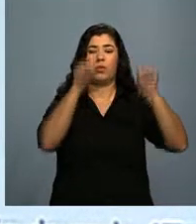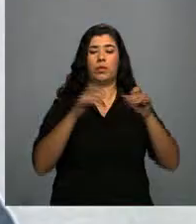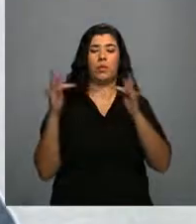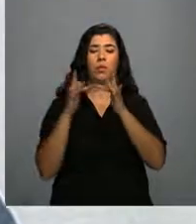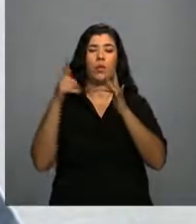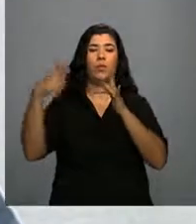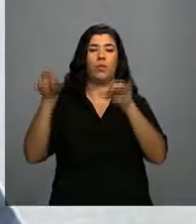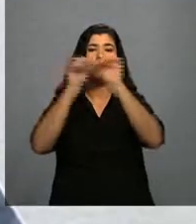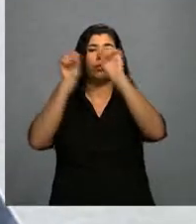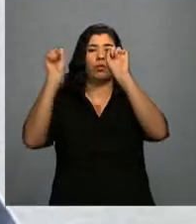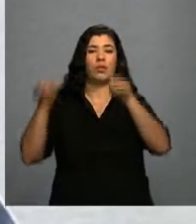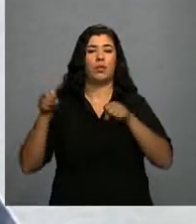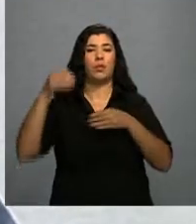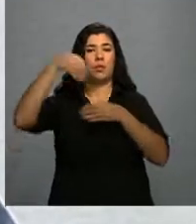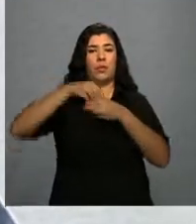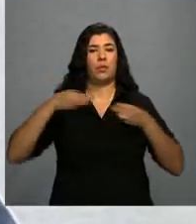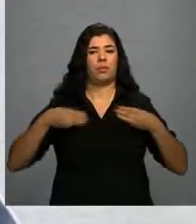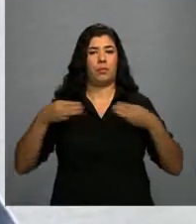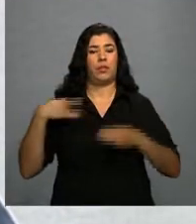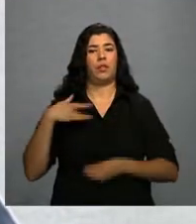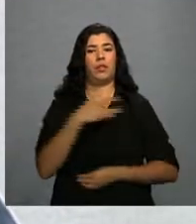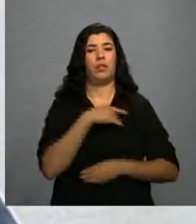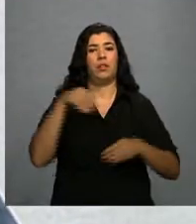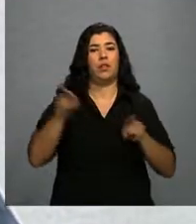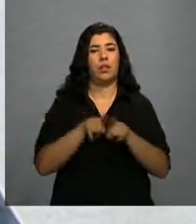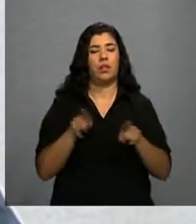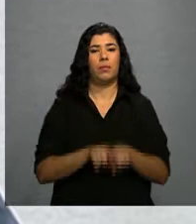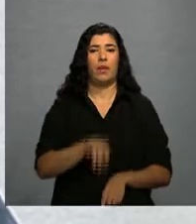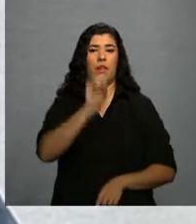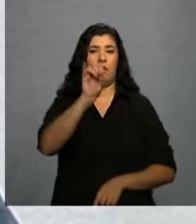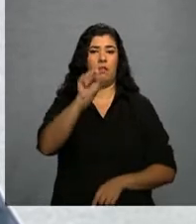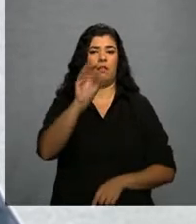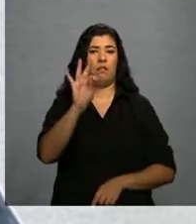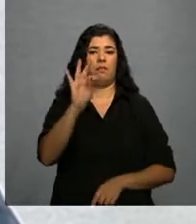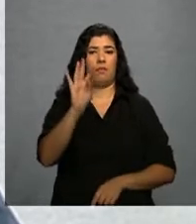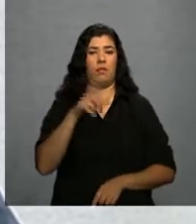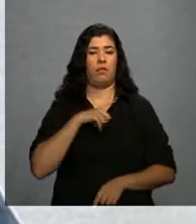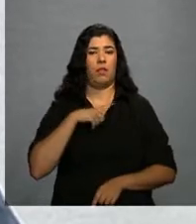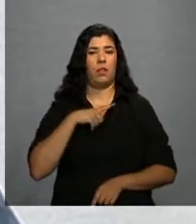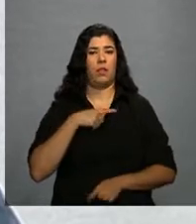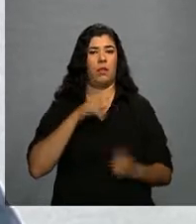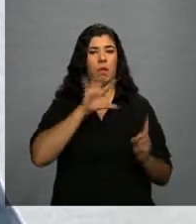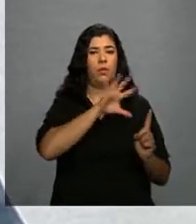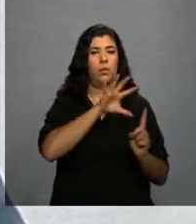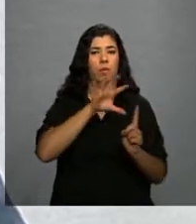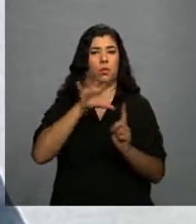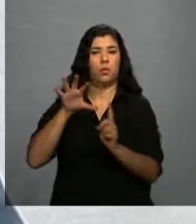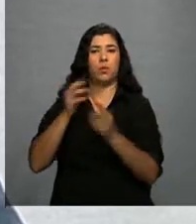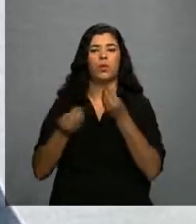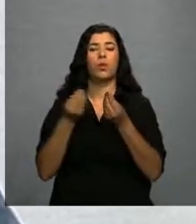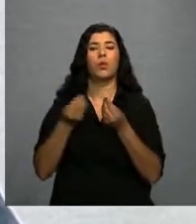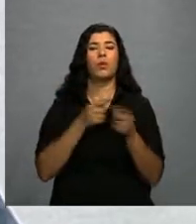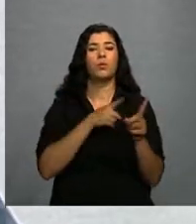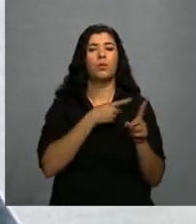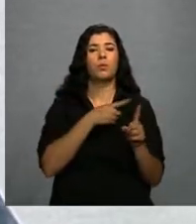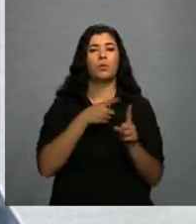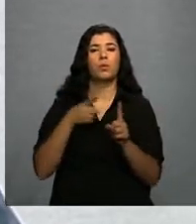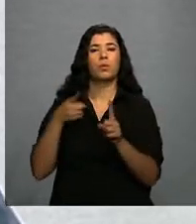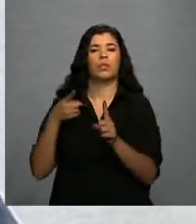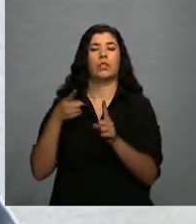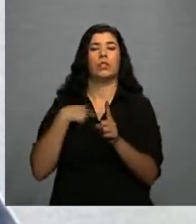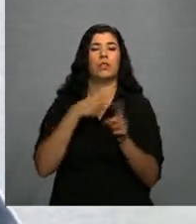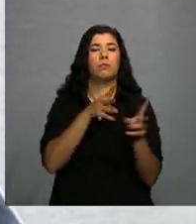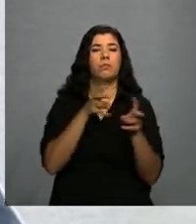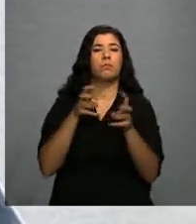da Saúde. Ele já está também no padrão ISBT 128, com a rastreabilidade das bolsas de sangue, e o